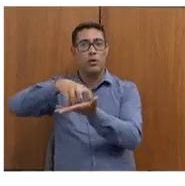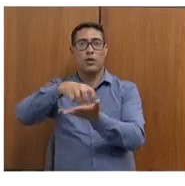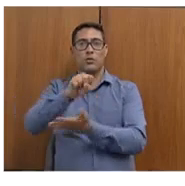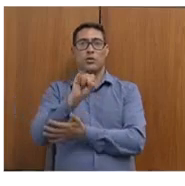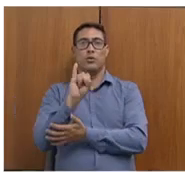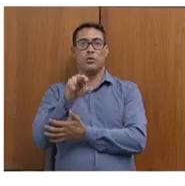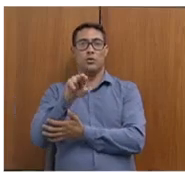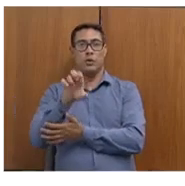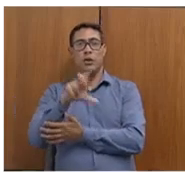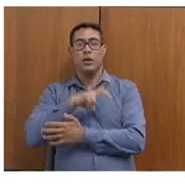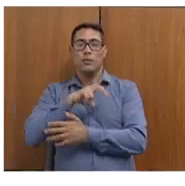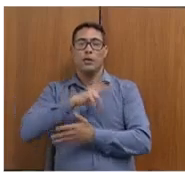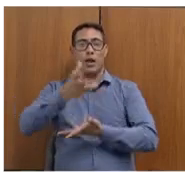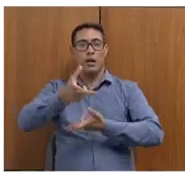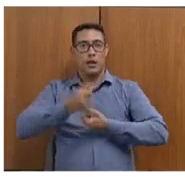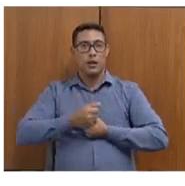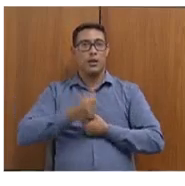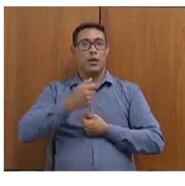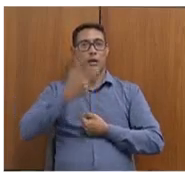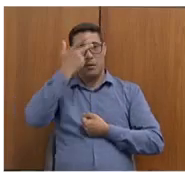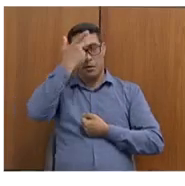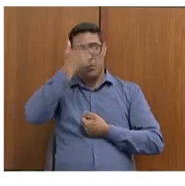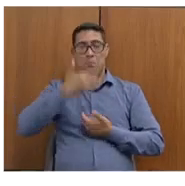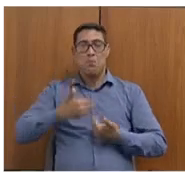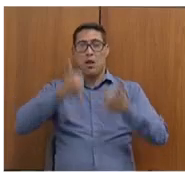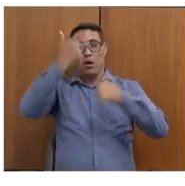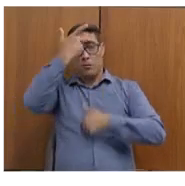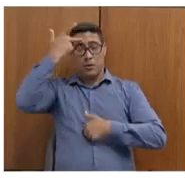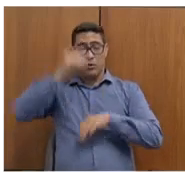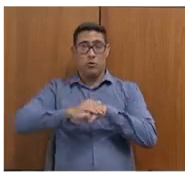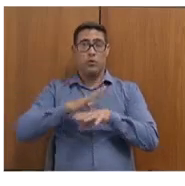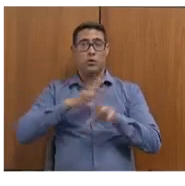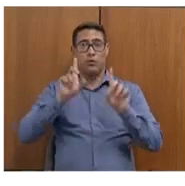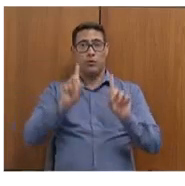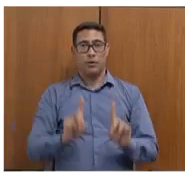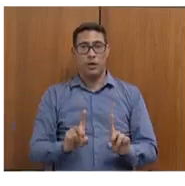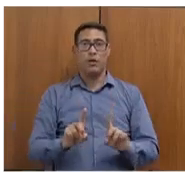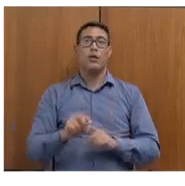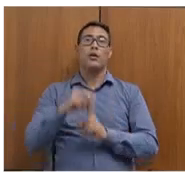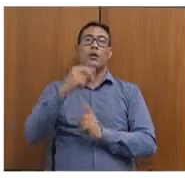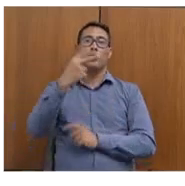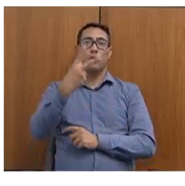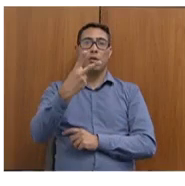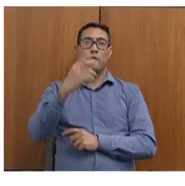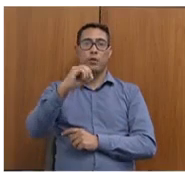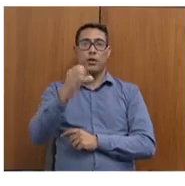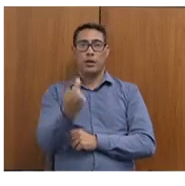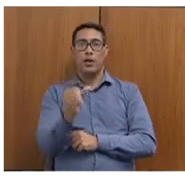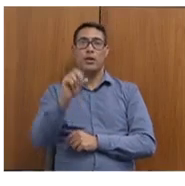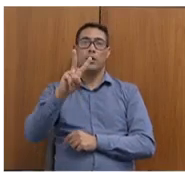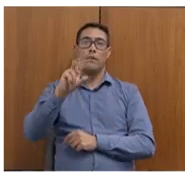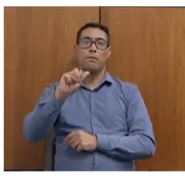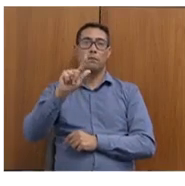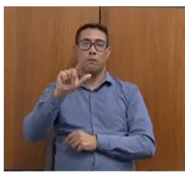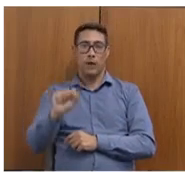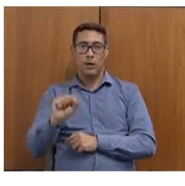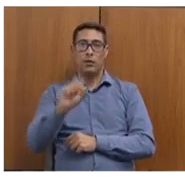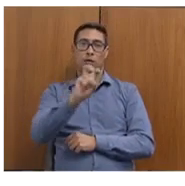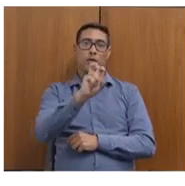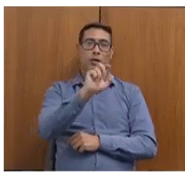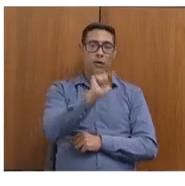para atender melhor as pessoas com deficiência. Serão 206 vagas ofertadas em unidades do CINE em